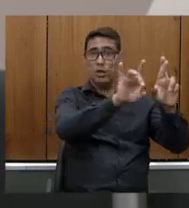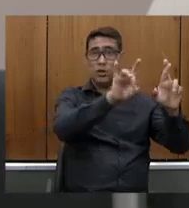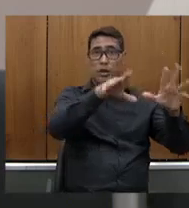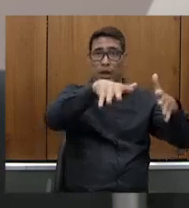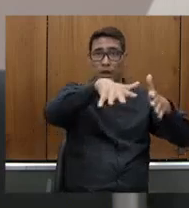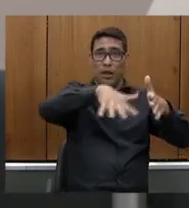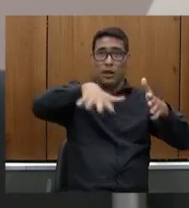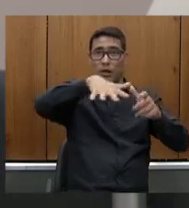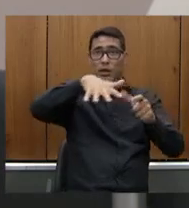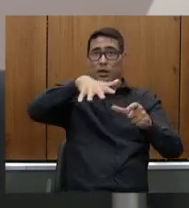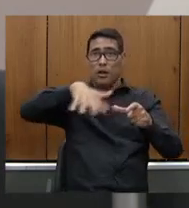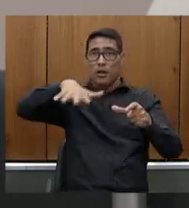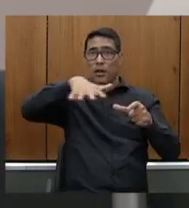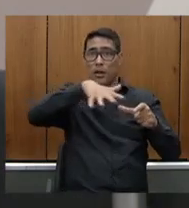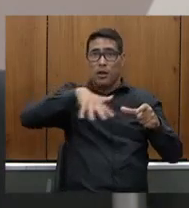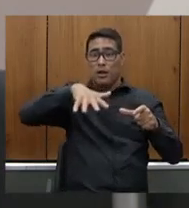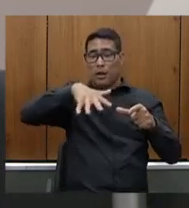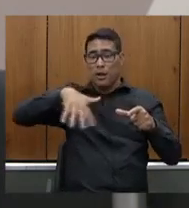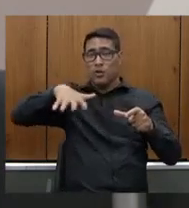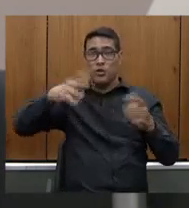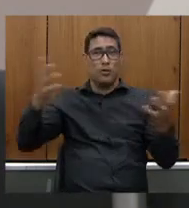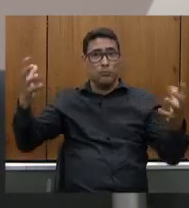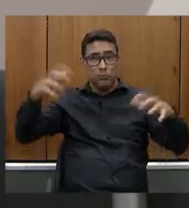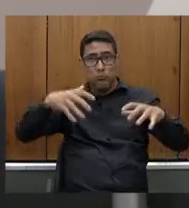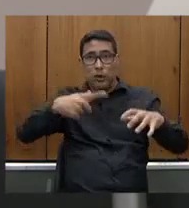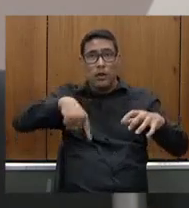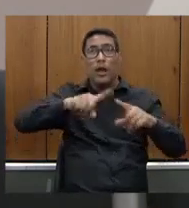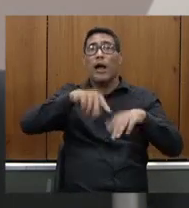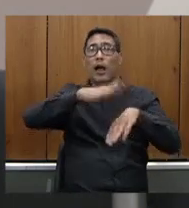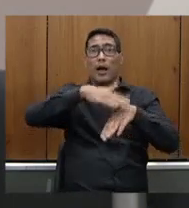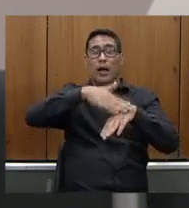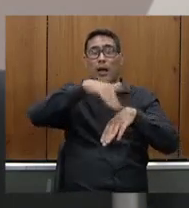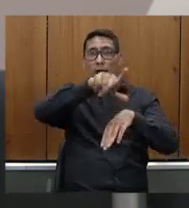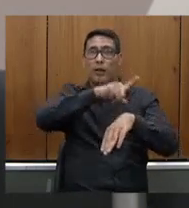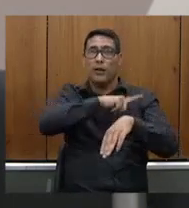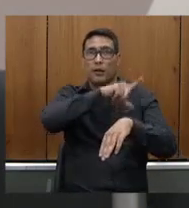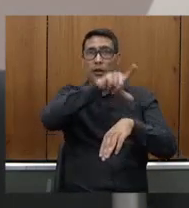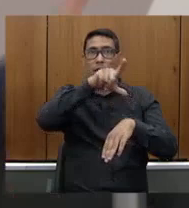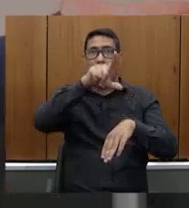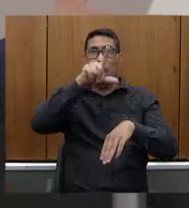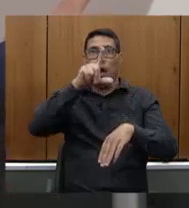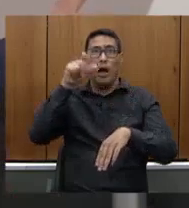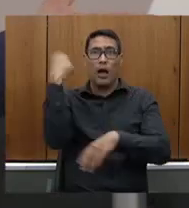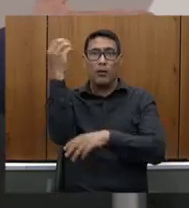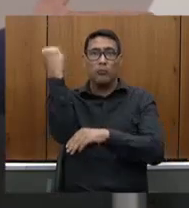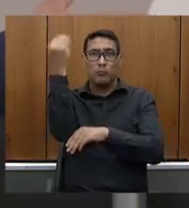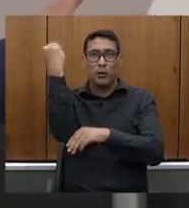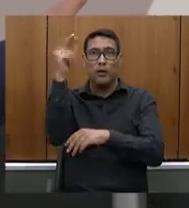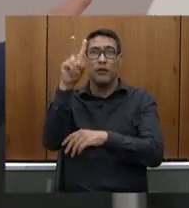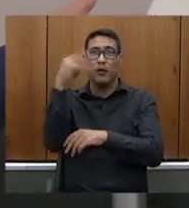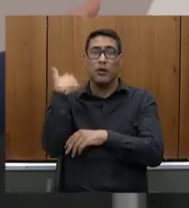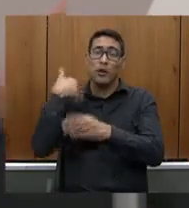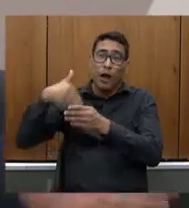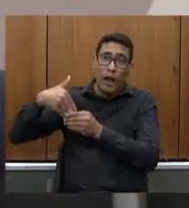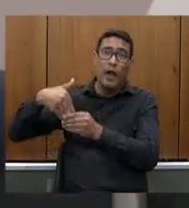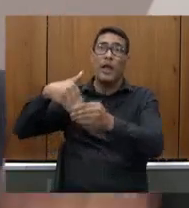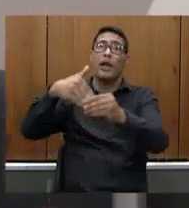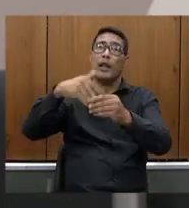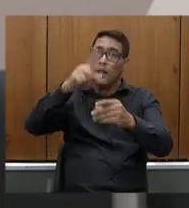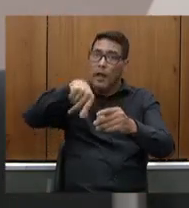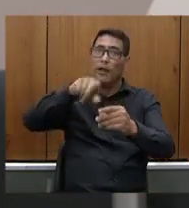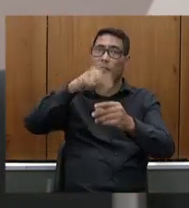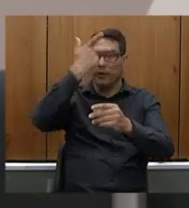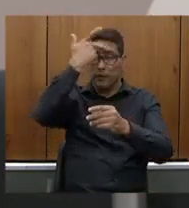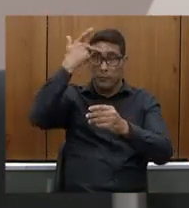porque aí as ambulâncias serão tão somente para levar um passageiro não para fazer uma viagem isso vai